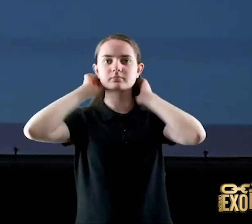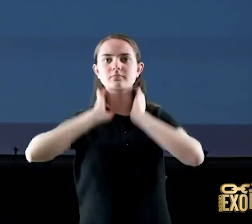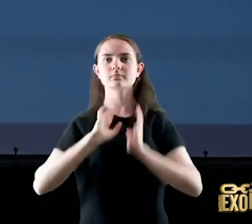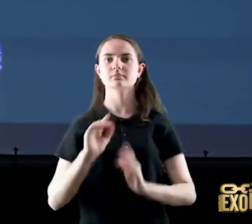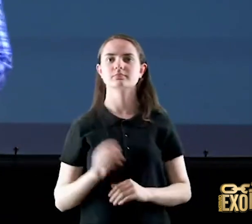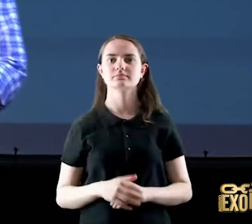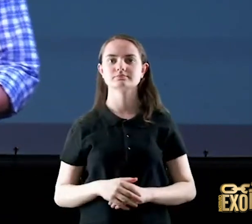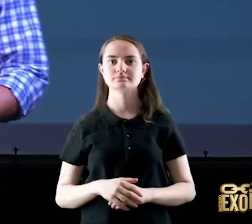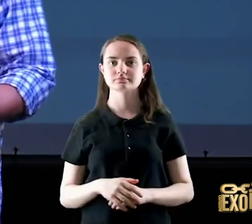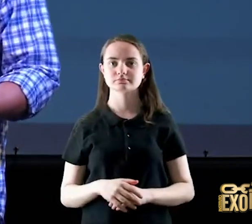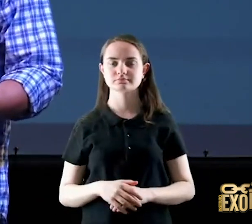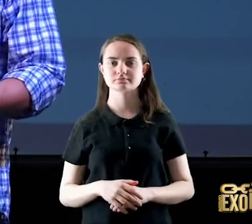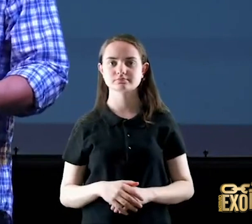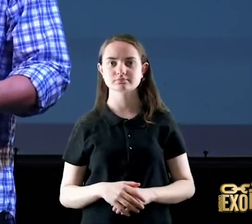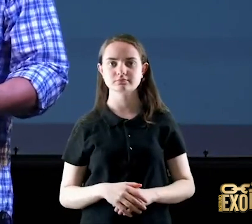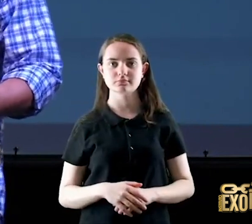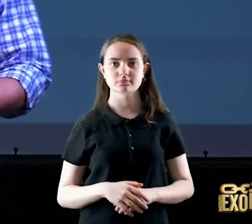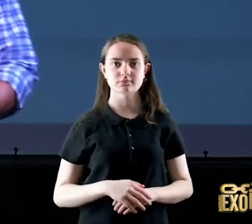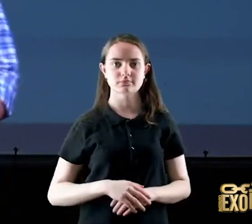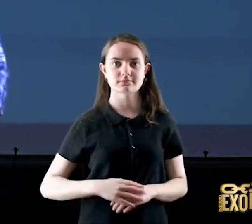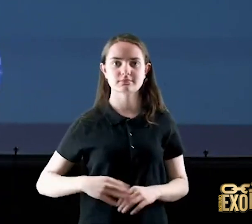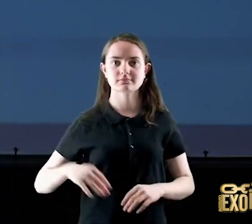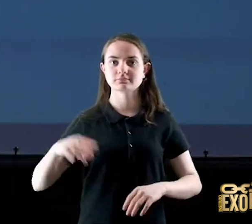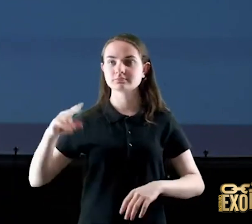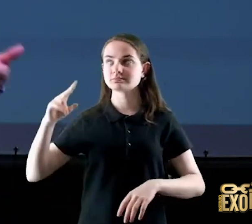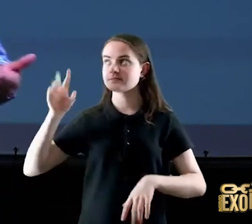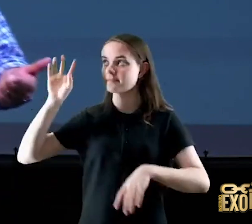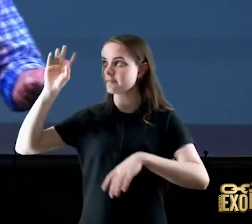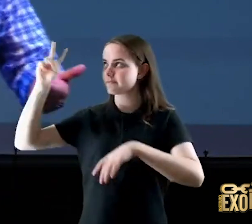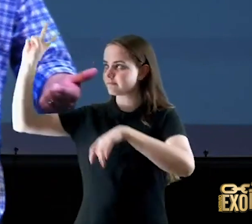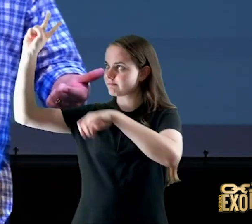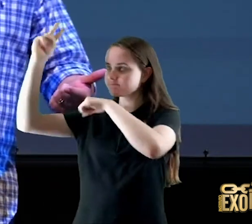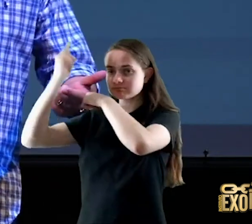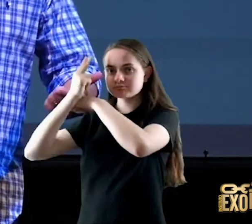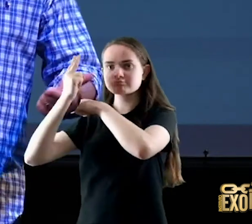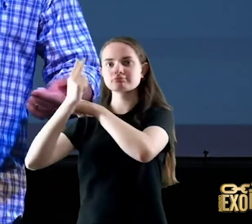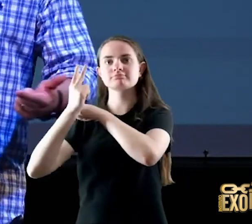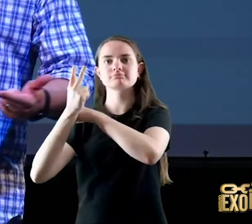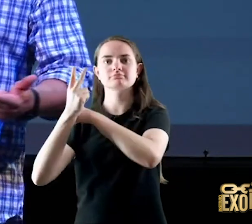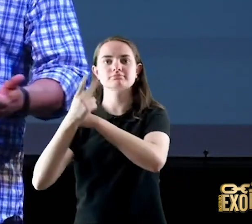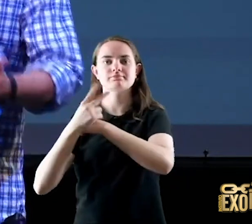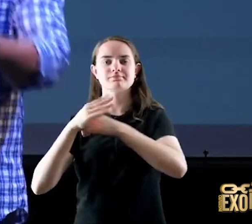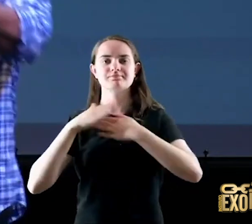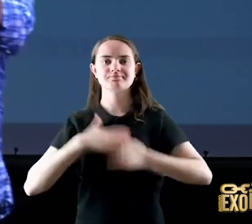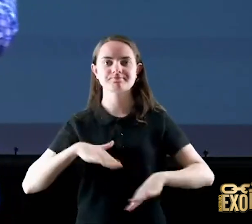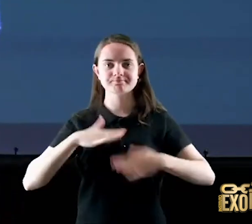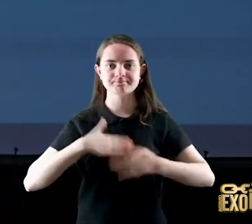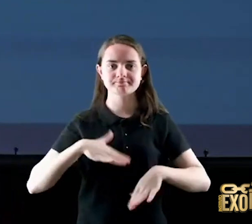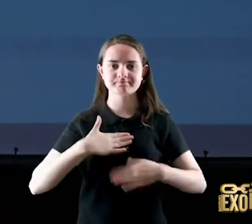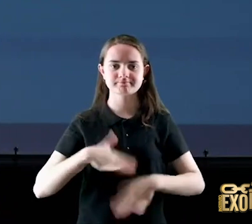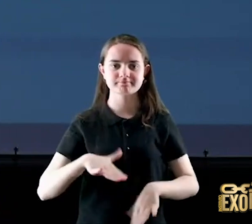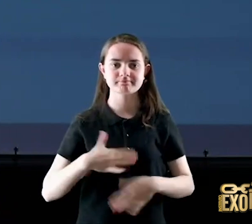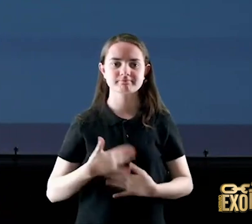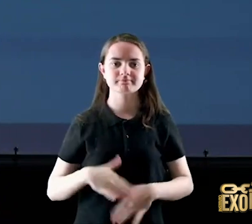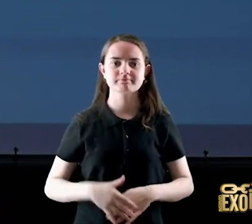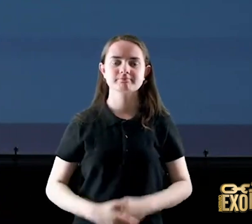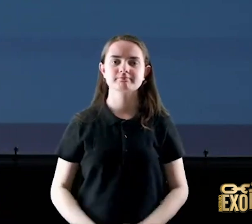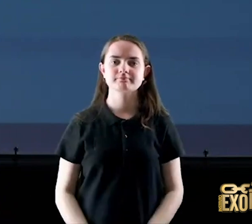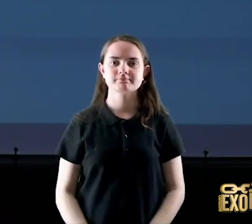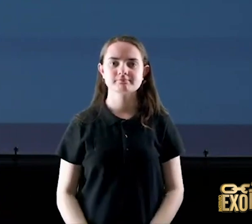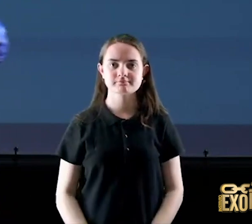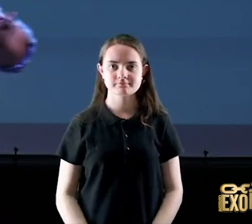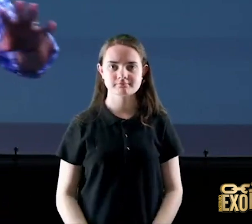habita nos esconderes do altíssimo a sombra do todo poderoso descansará direi do Senhor é o meu Deus